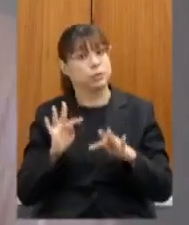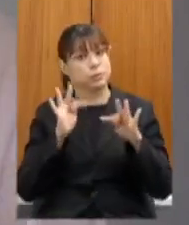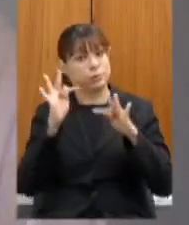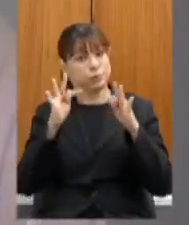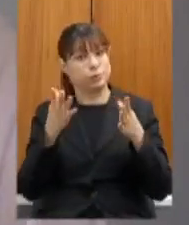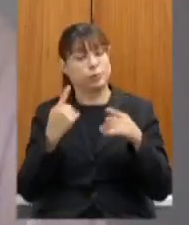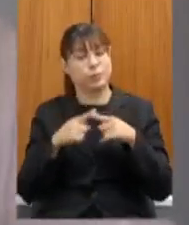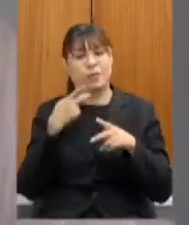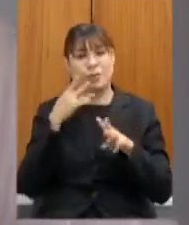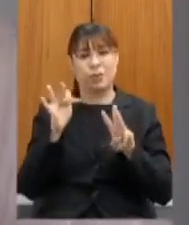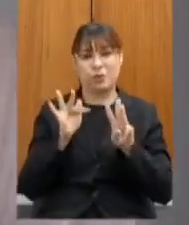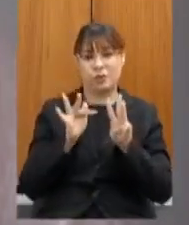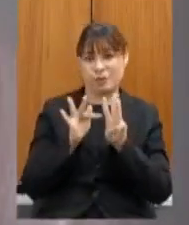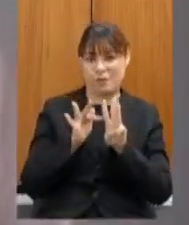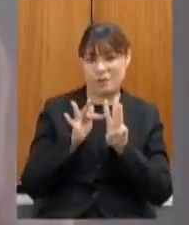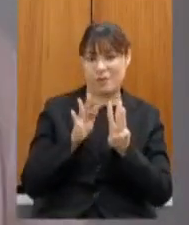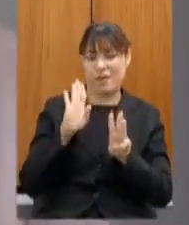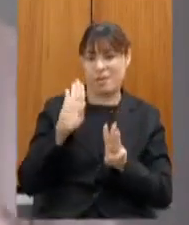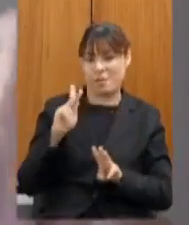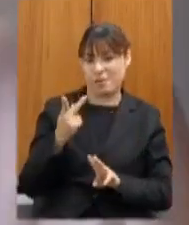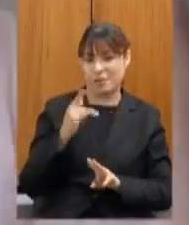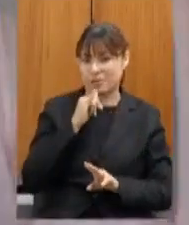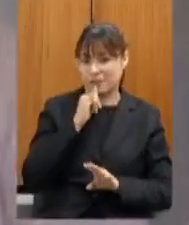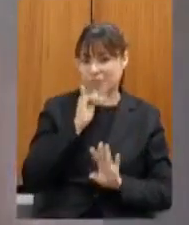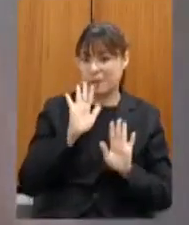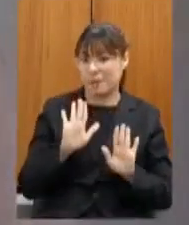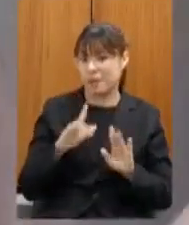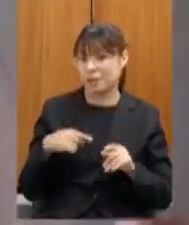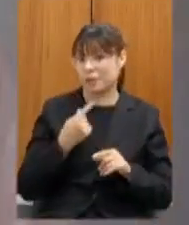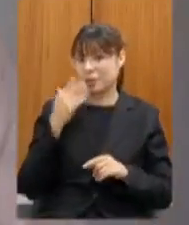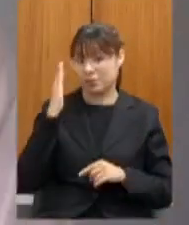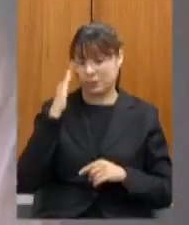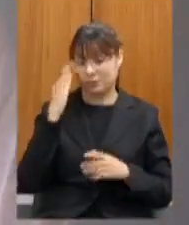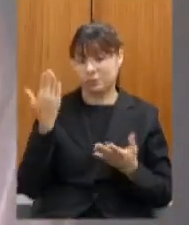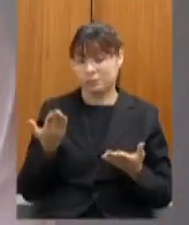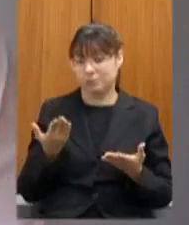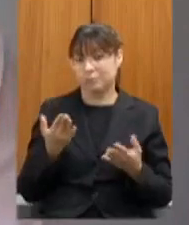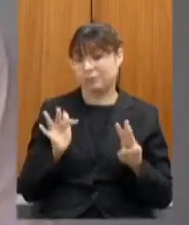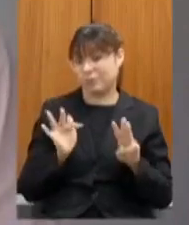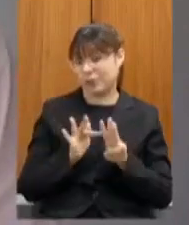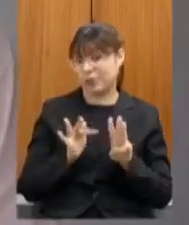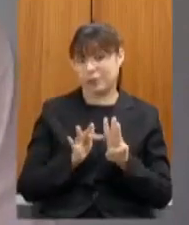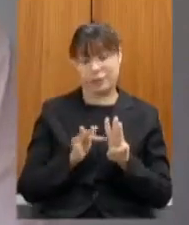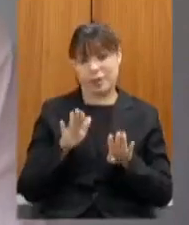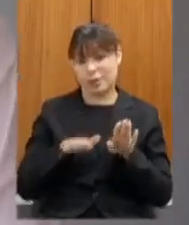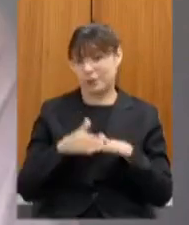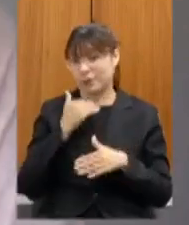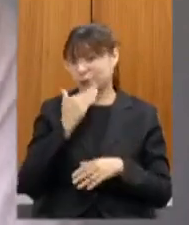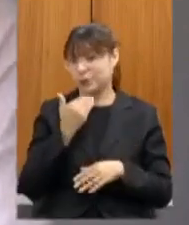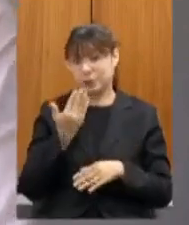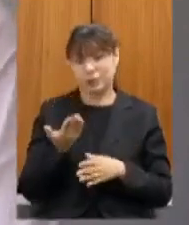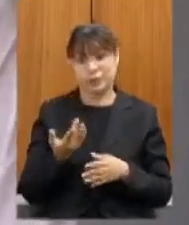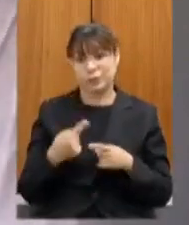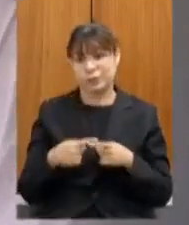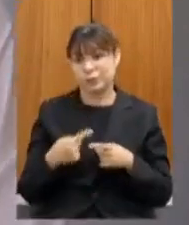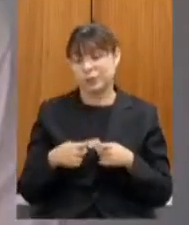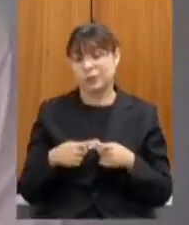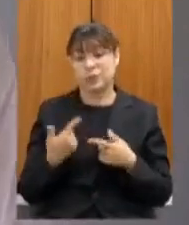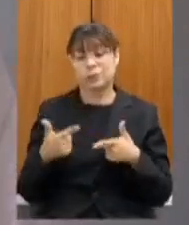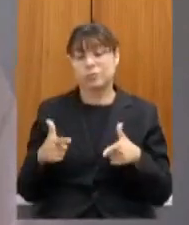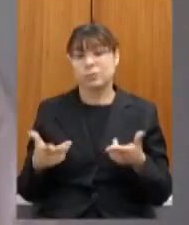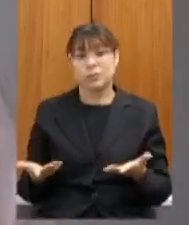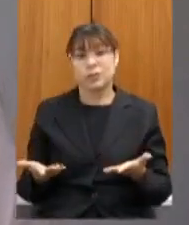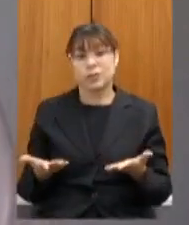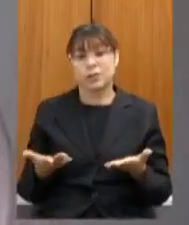falou de Wi-Fi em Belo Horizonte mas a gente sabe que há realidades em que o Wi-Fi não adiantaria porque não há sequer o serviço